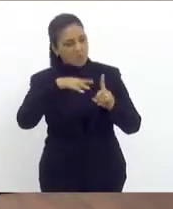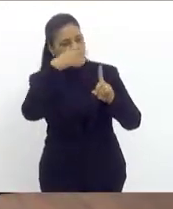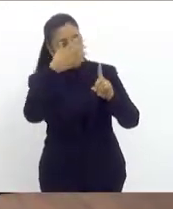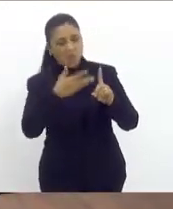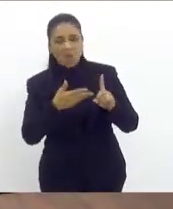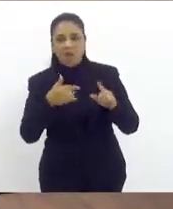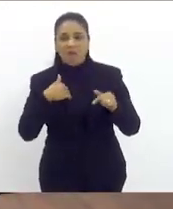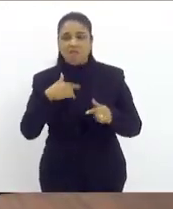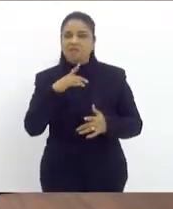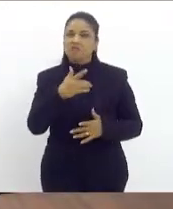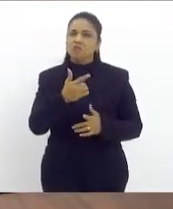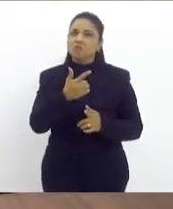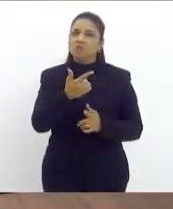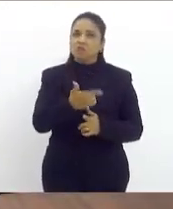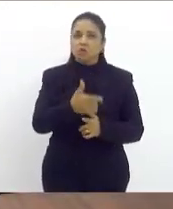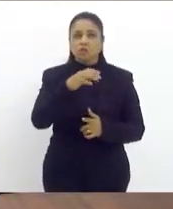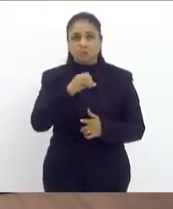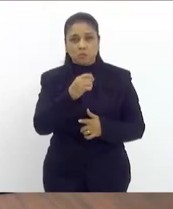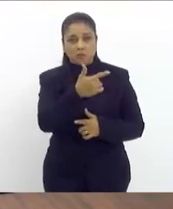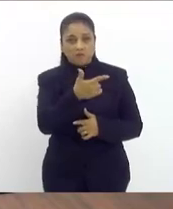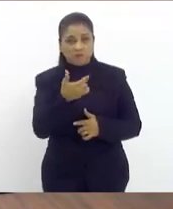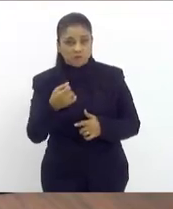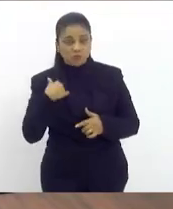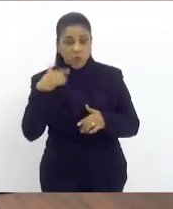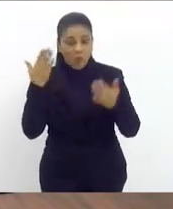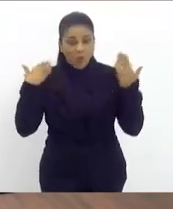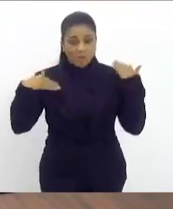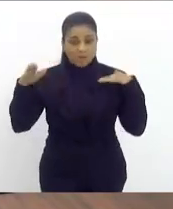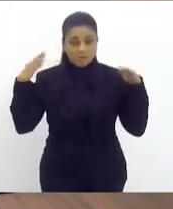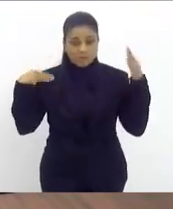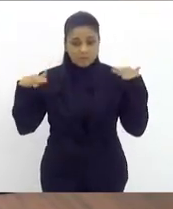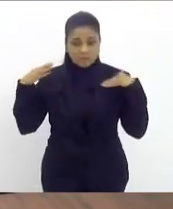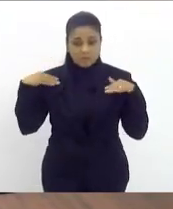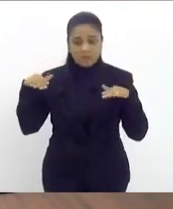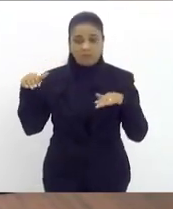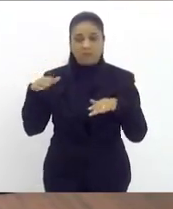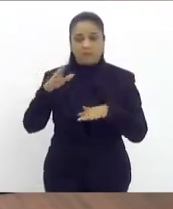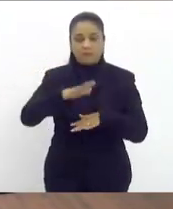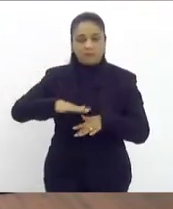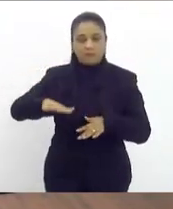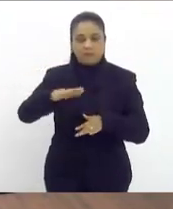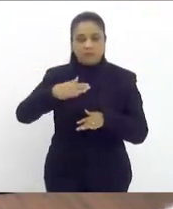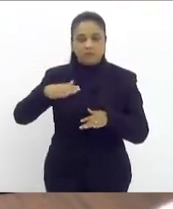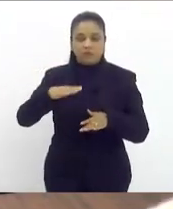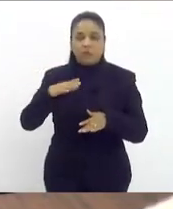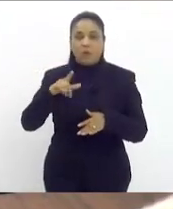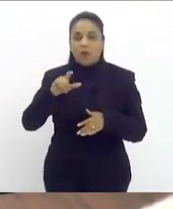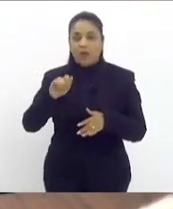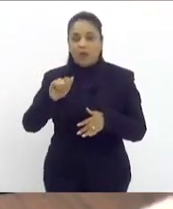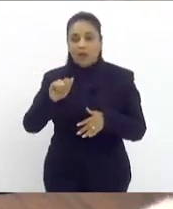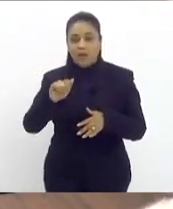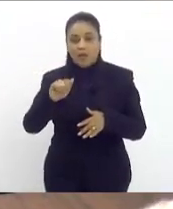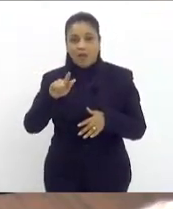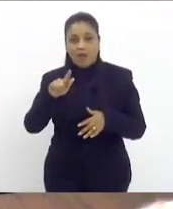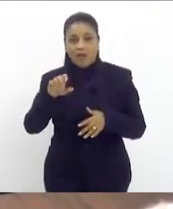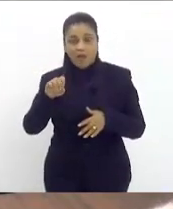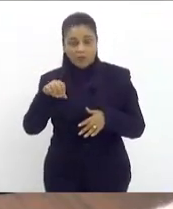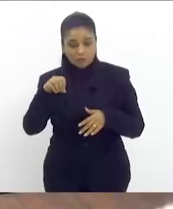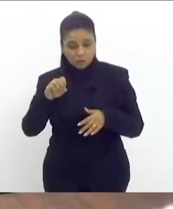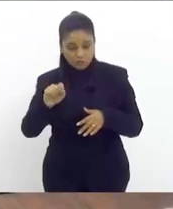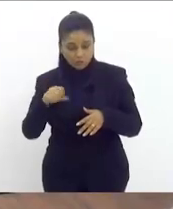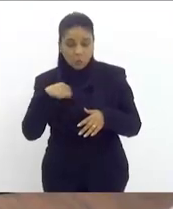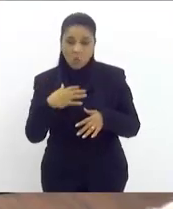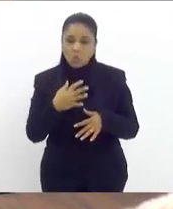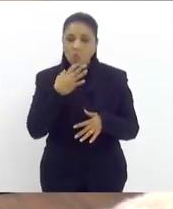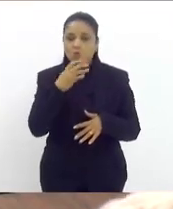quando eu estava passando pela região dos lagos eu tive o prazer de conhecer o venezuelano refugiado em nosso país